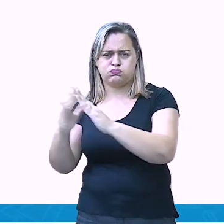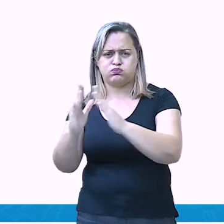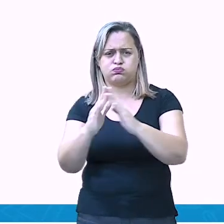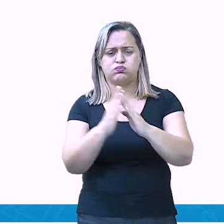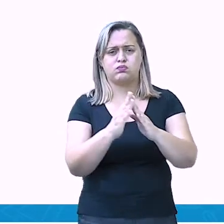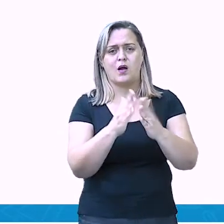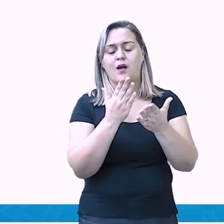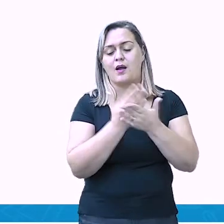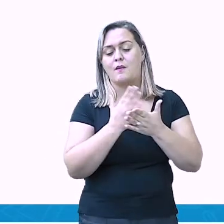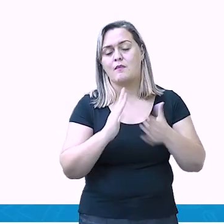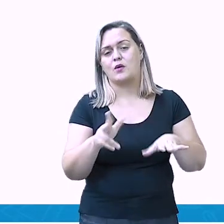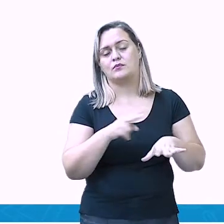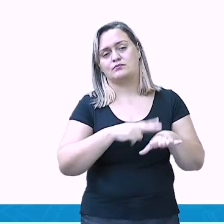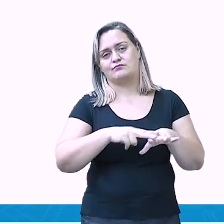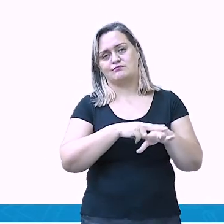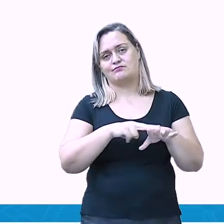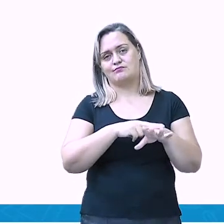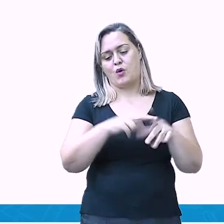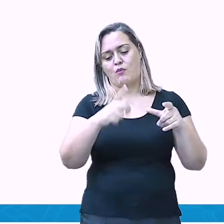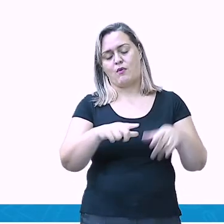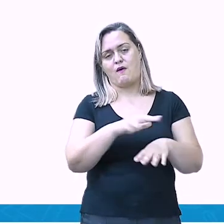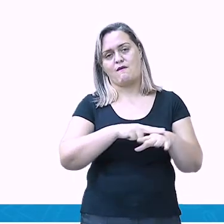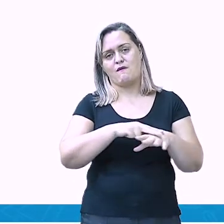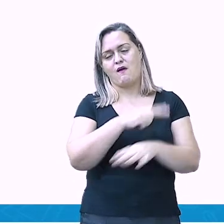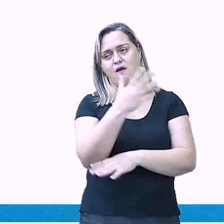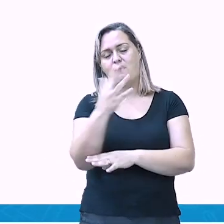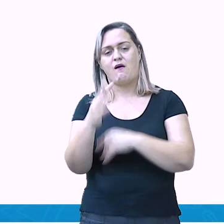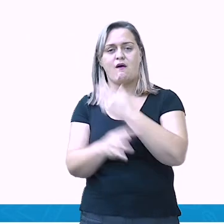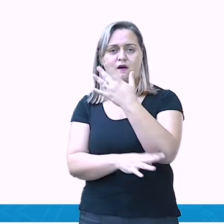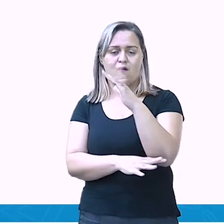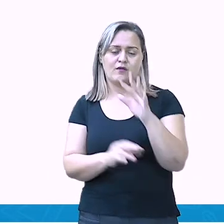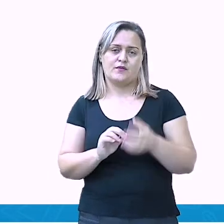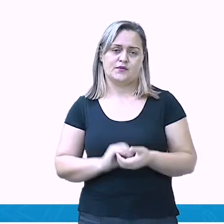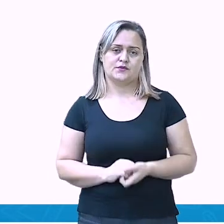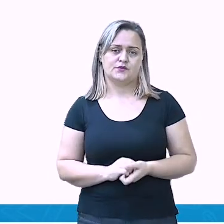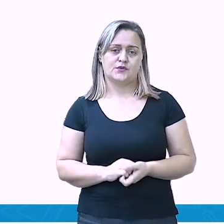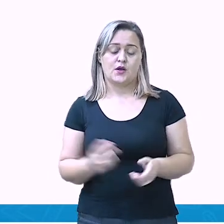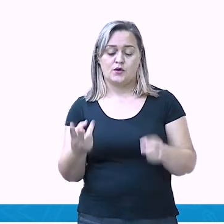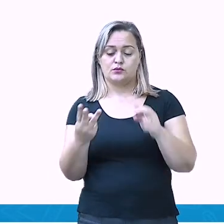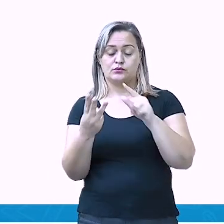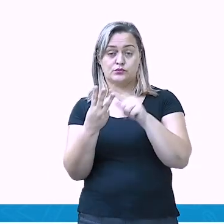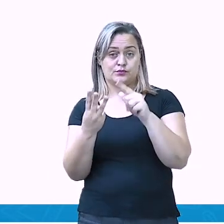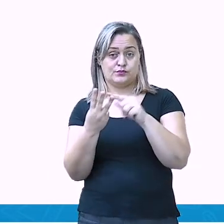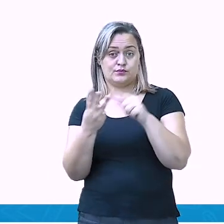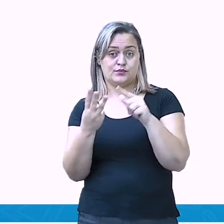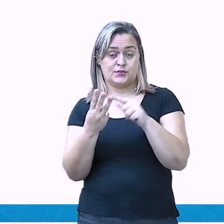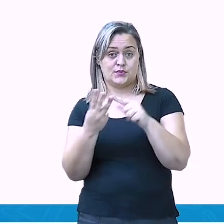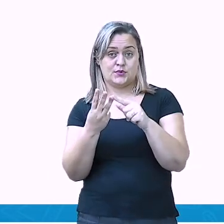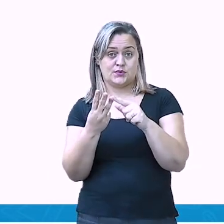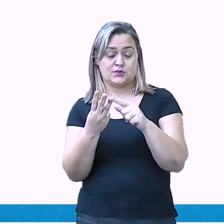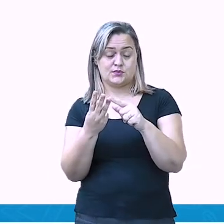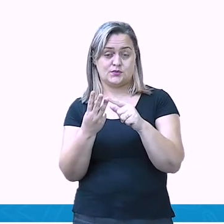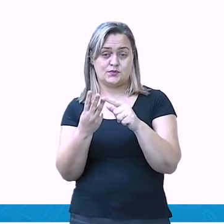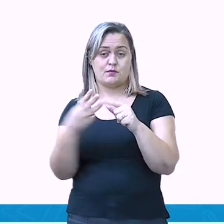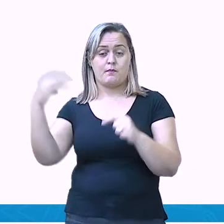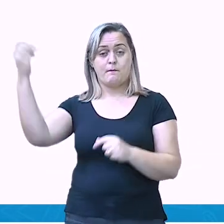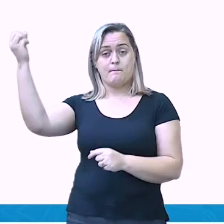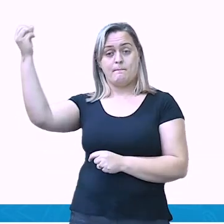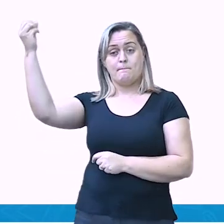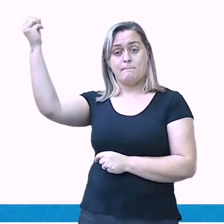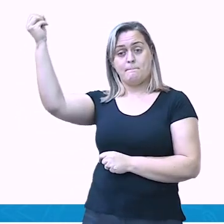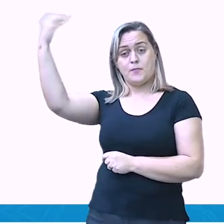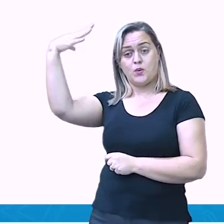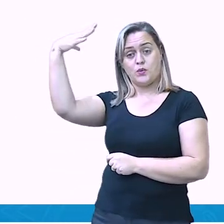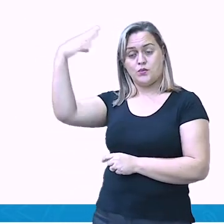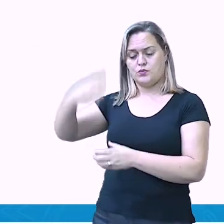E no 3, nós temos aqui a iluminação pública que fora colocado lá no campo. Não tem isso. Você consegue até